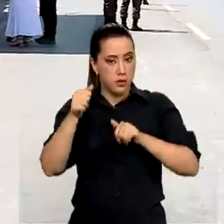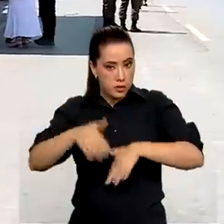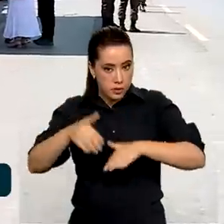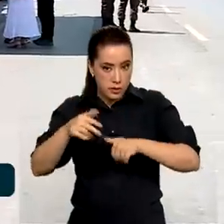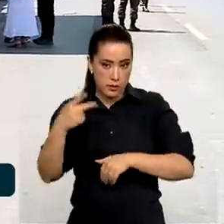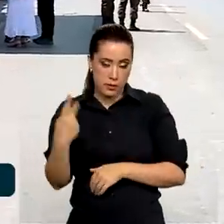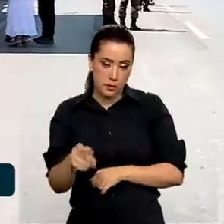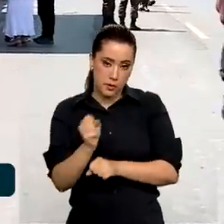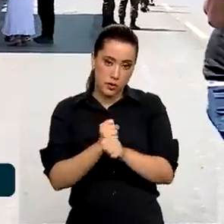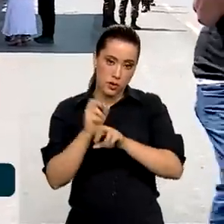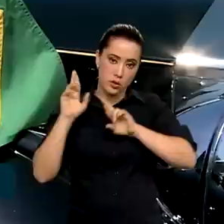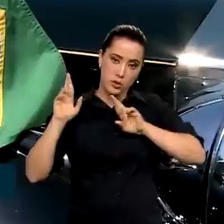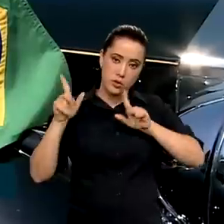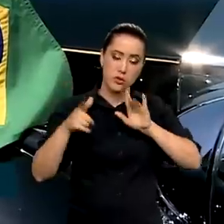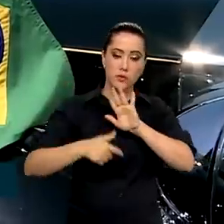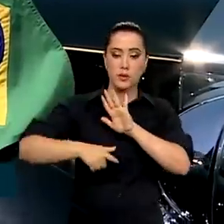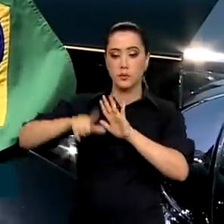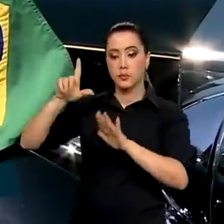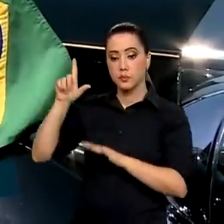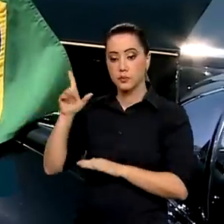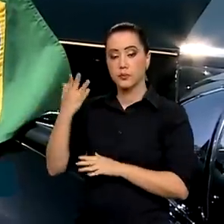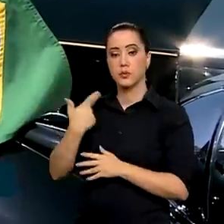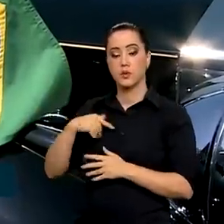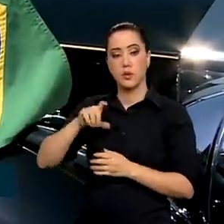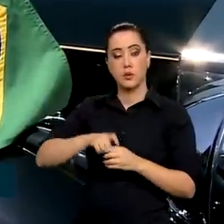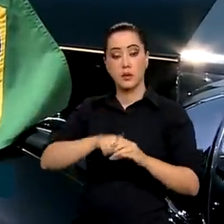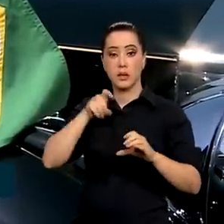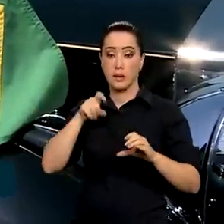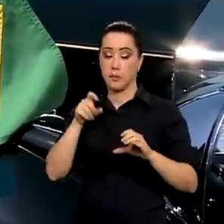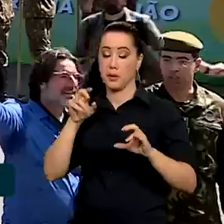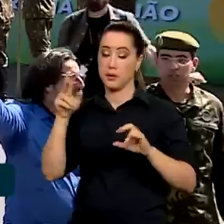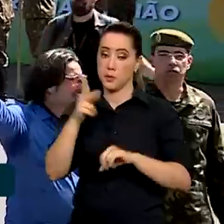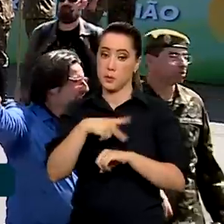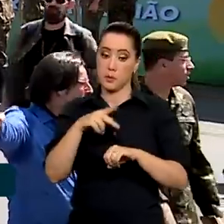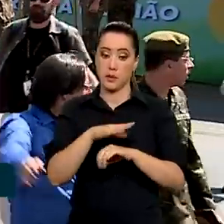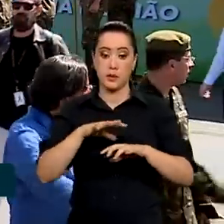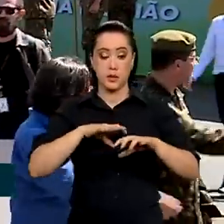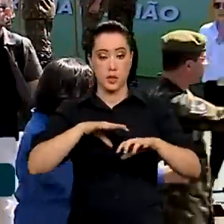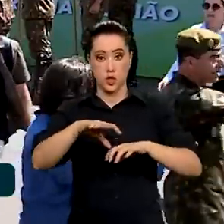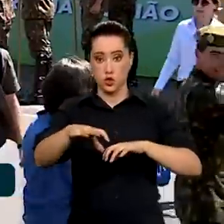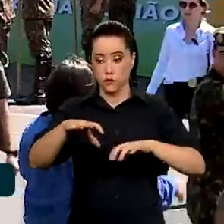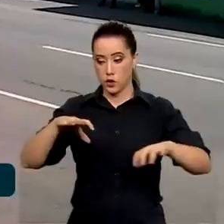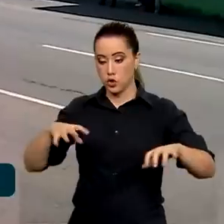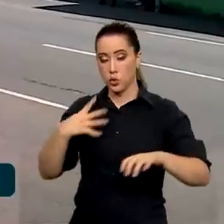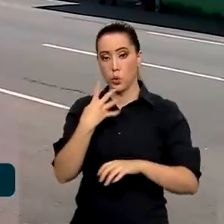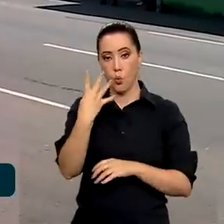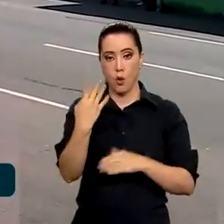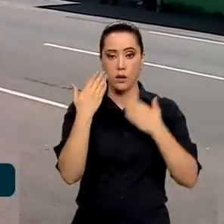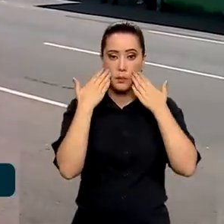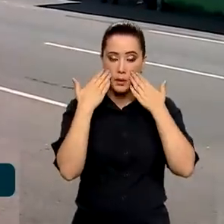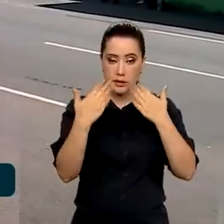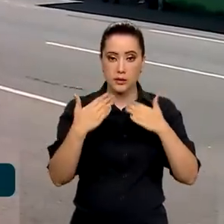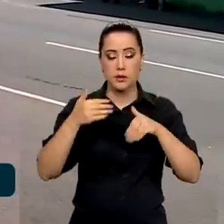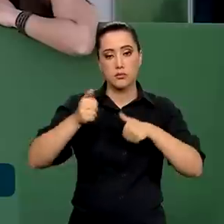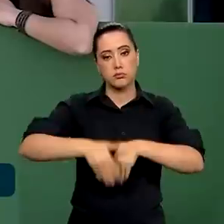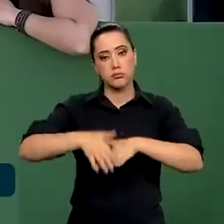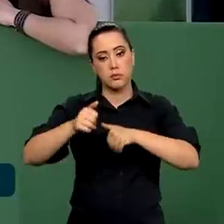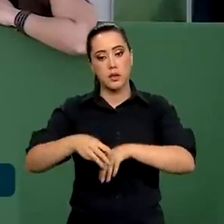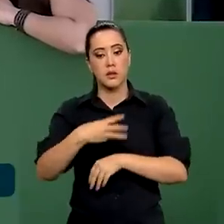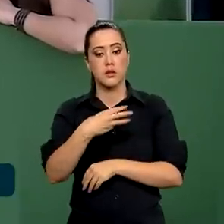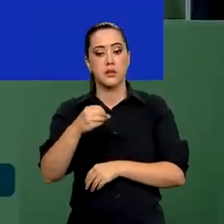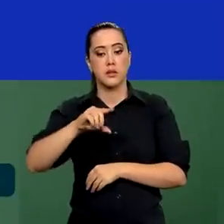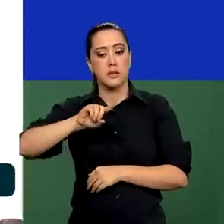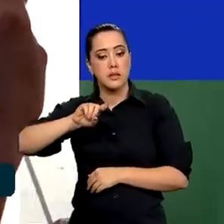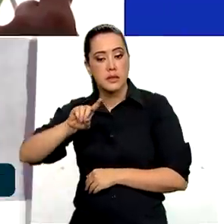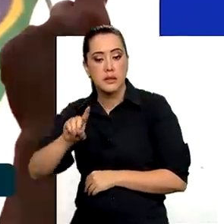pouco diferente da tradicional comemoração da independência no país. Dividido em quatro eixos, o desfile deve ter cerca de 30